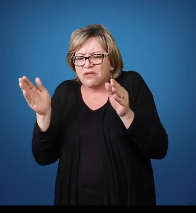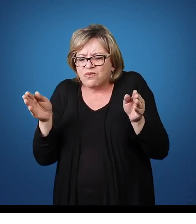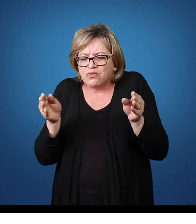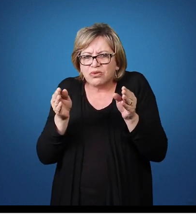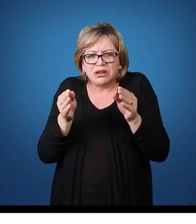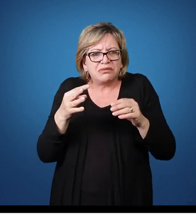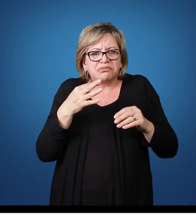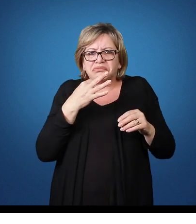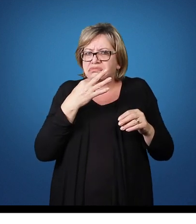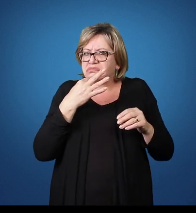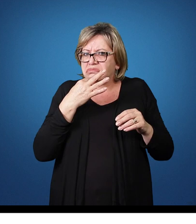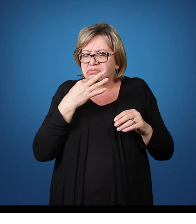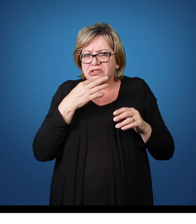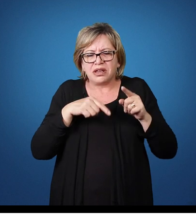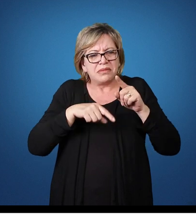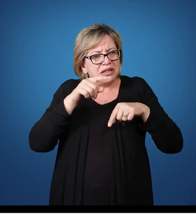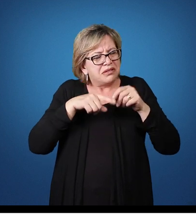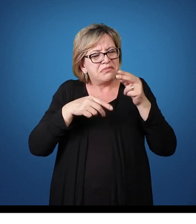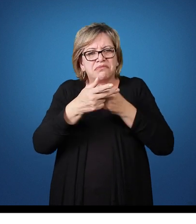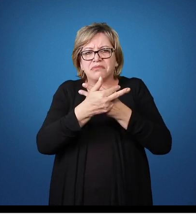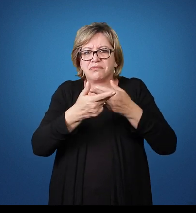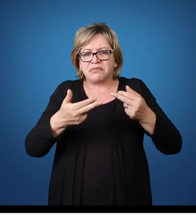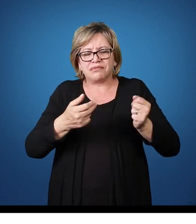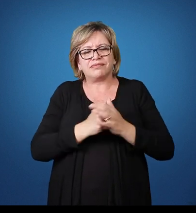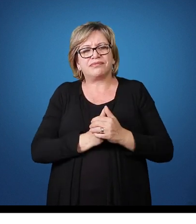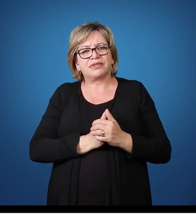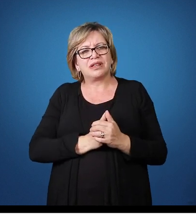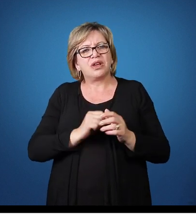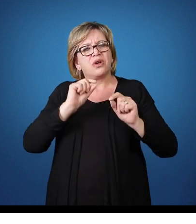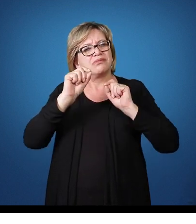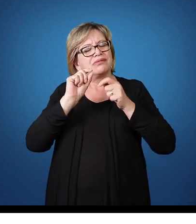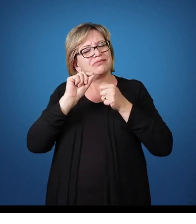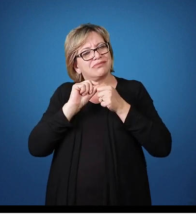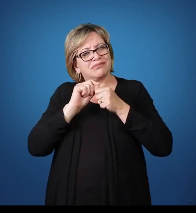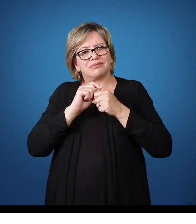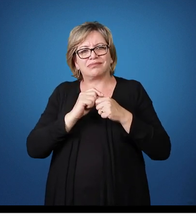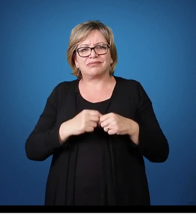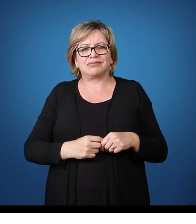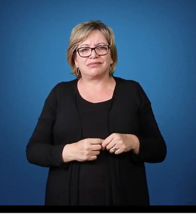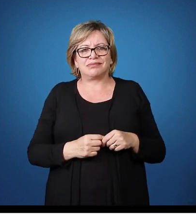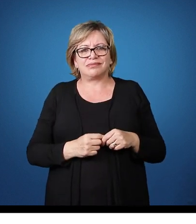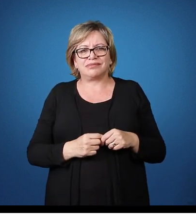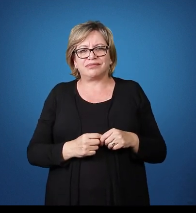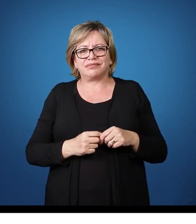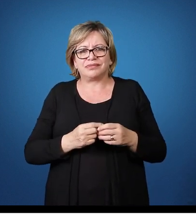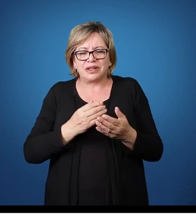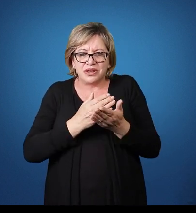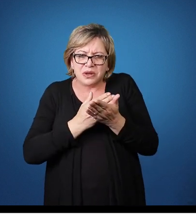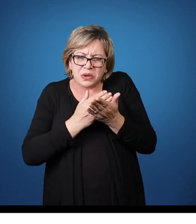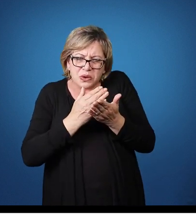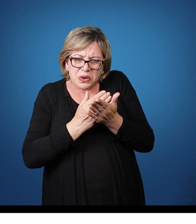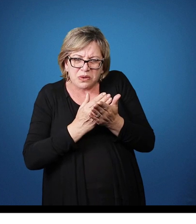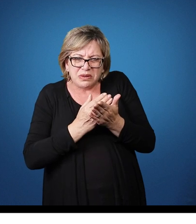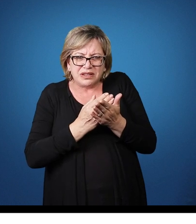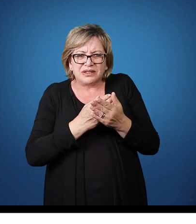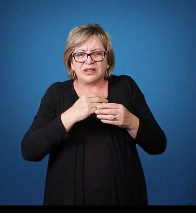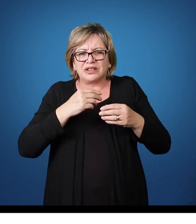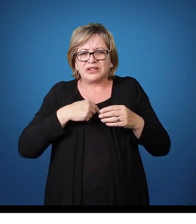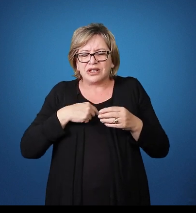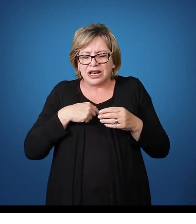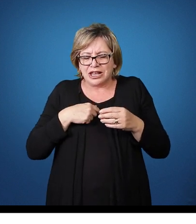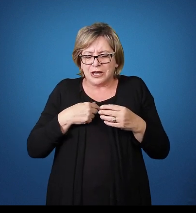reconhecia alguns objetos Então que forma que foi feito com ele Então iniciando o